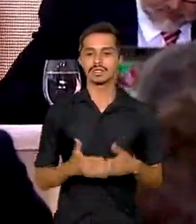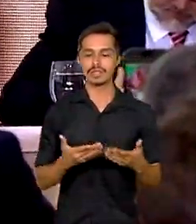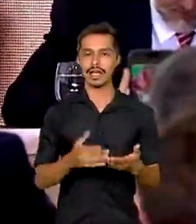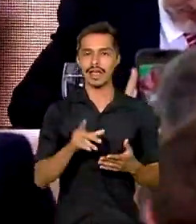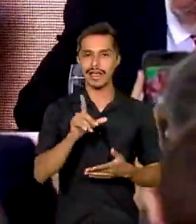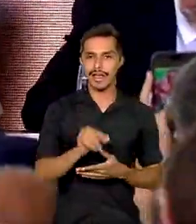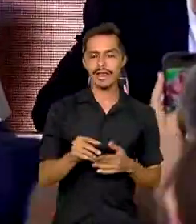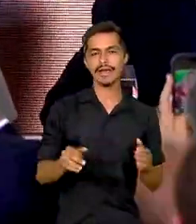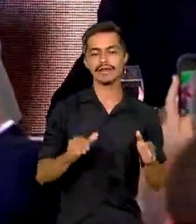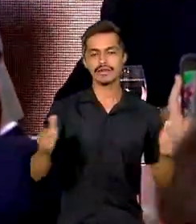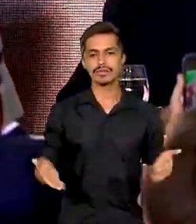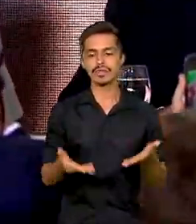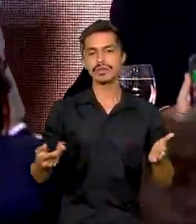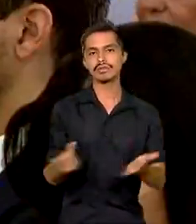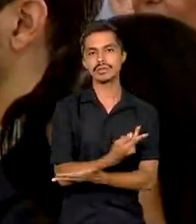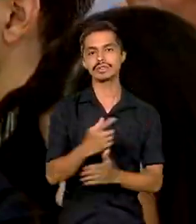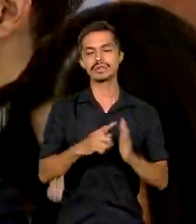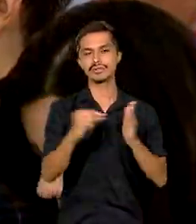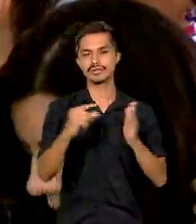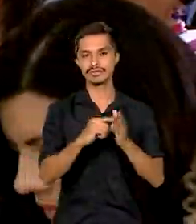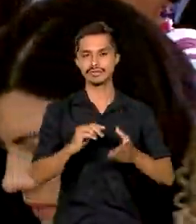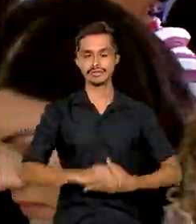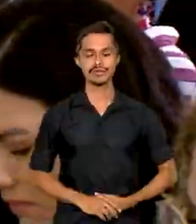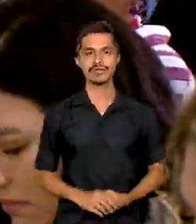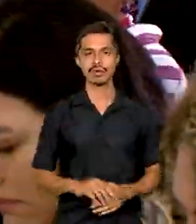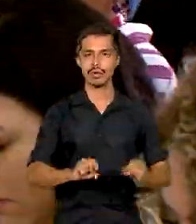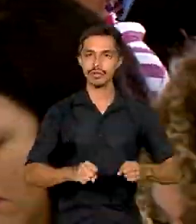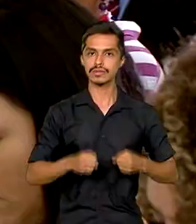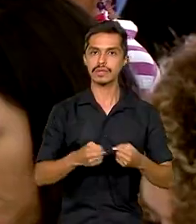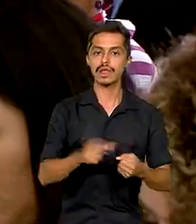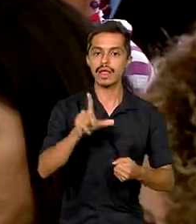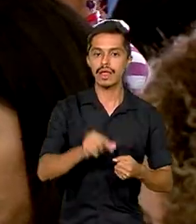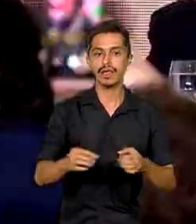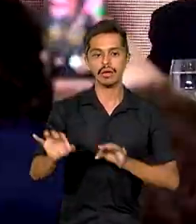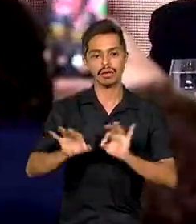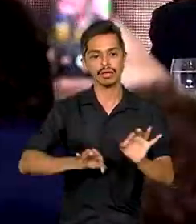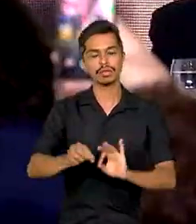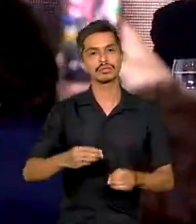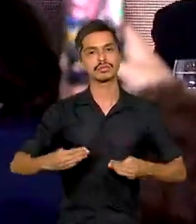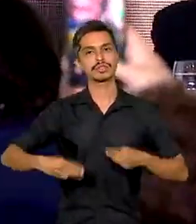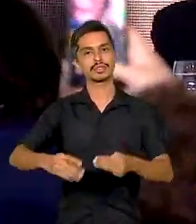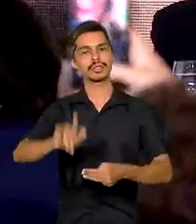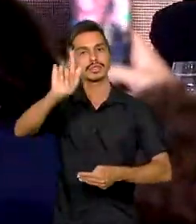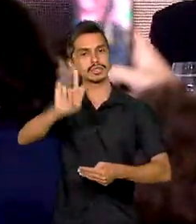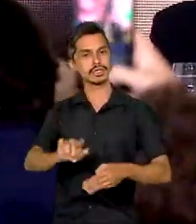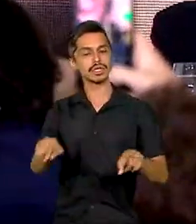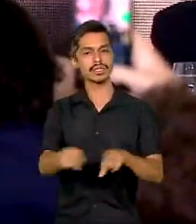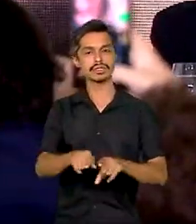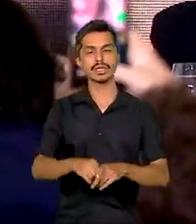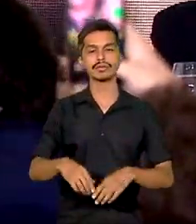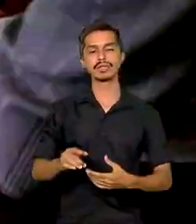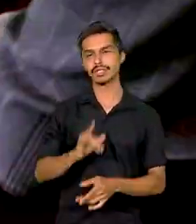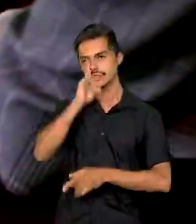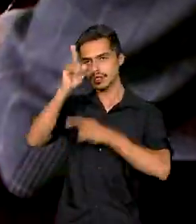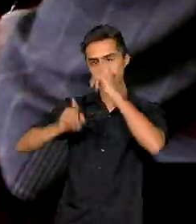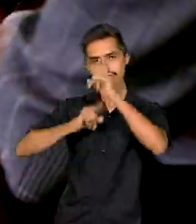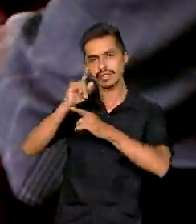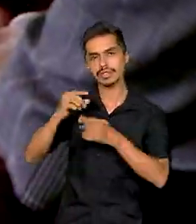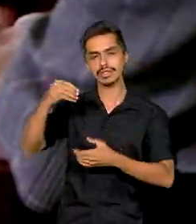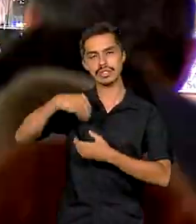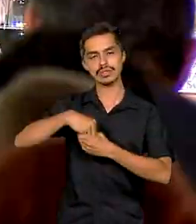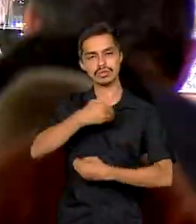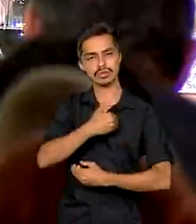em cerimônia no Palácio do Planalto. A iniciativa é coordenada pelo Ministério da Gestão e da Inovação em Serviços